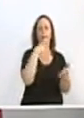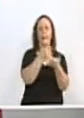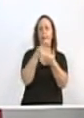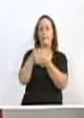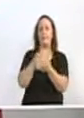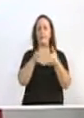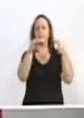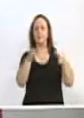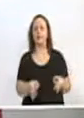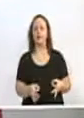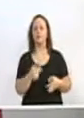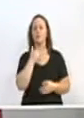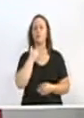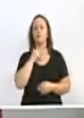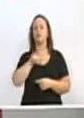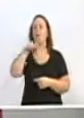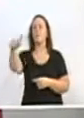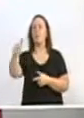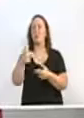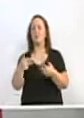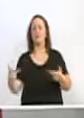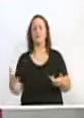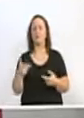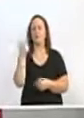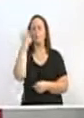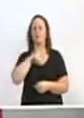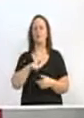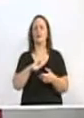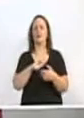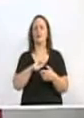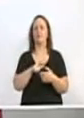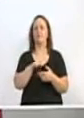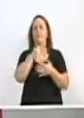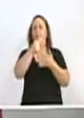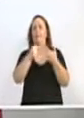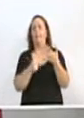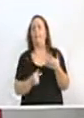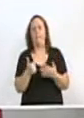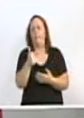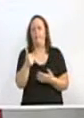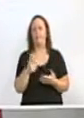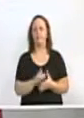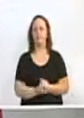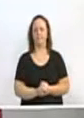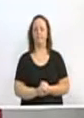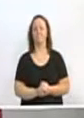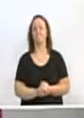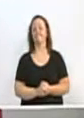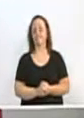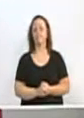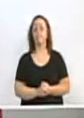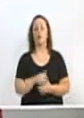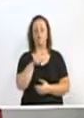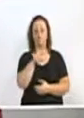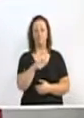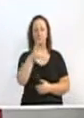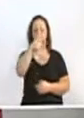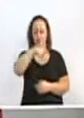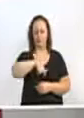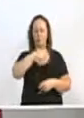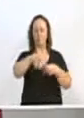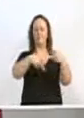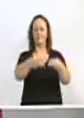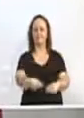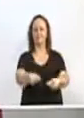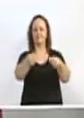direito junto ao fisco, junto aos poderes, ele não pode acessar a esses direitos. Foi este, mais um dos presentes que o governo da direita